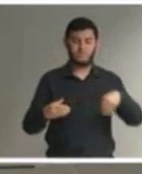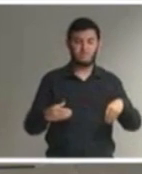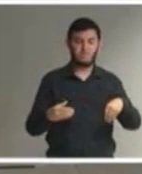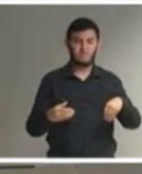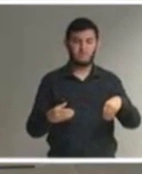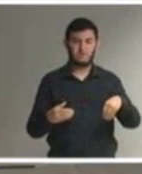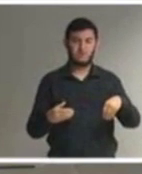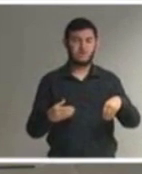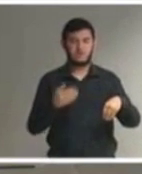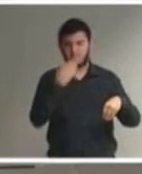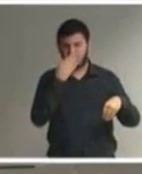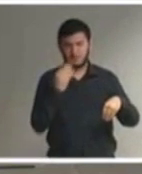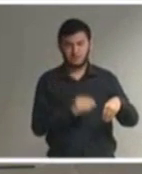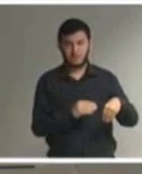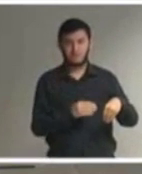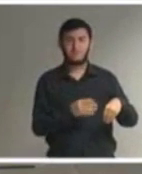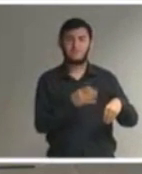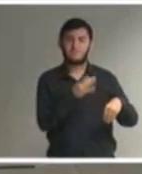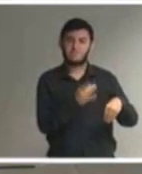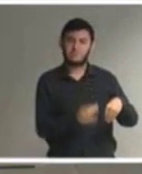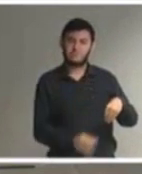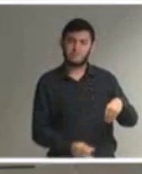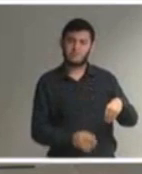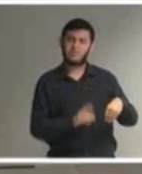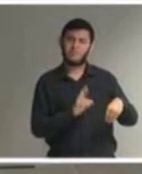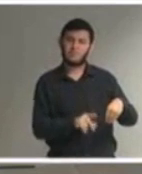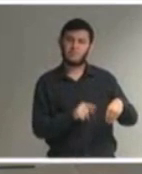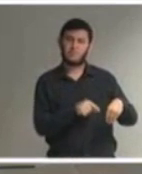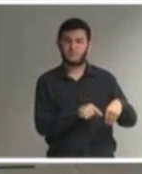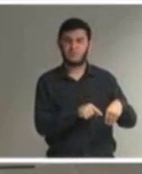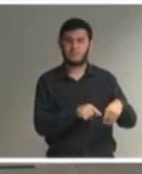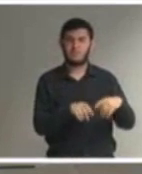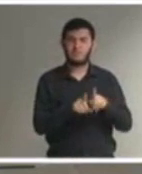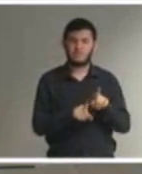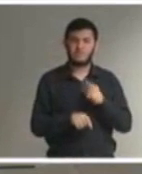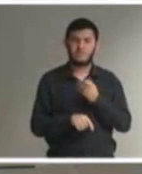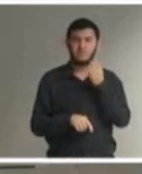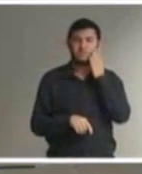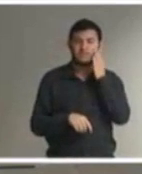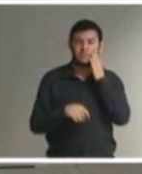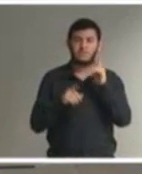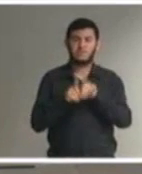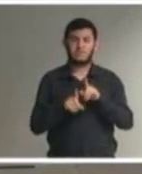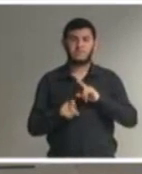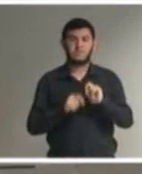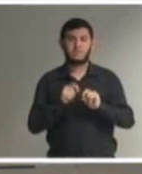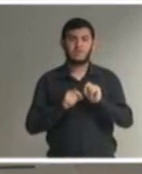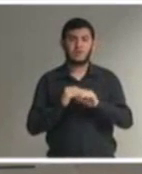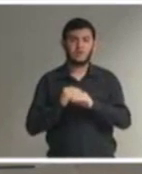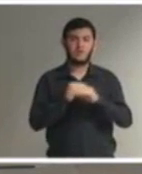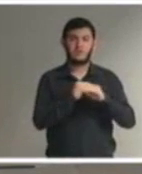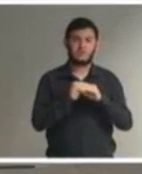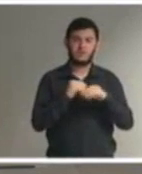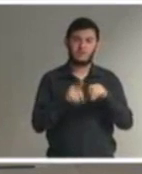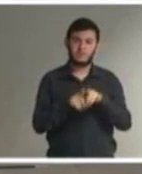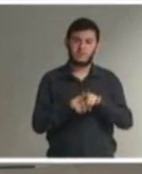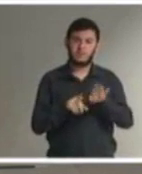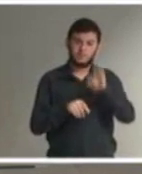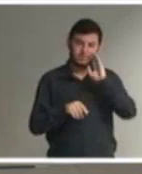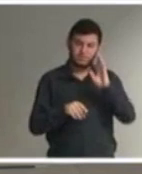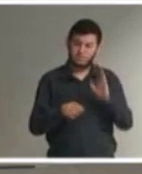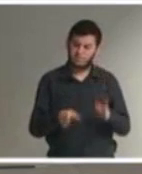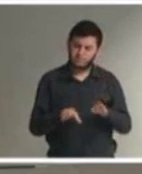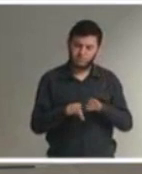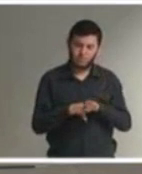características a questão da igualdade de oportunidades que está ali é um princípio que anda colado com o da acessibilidade o